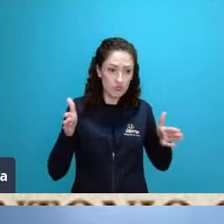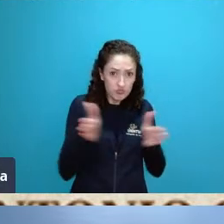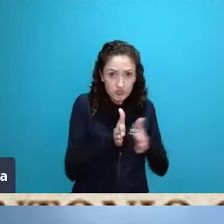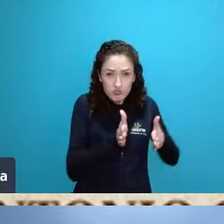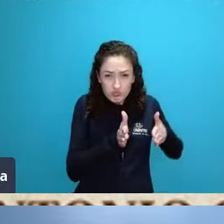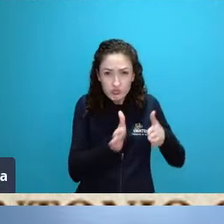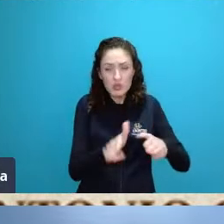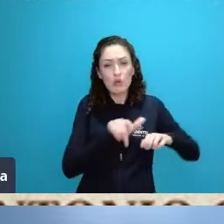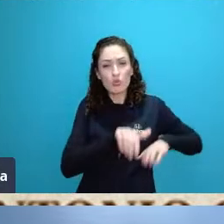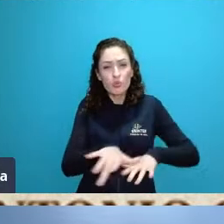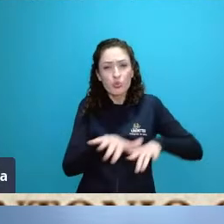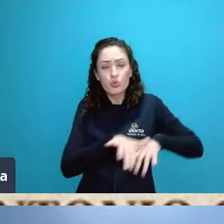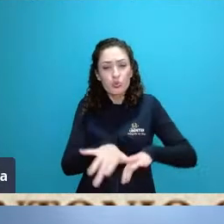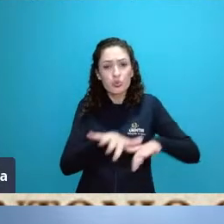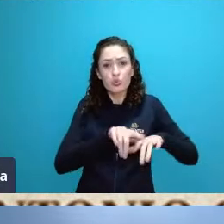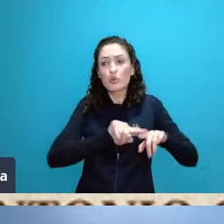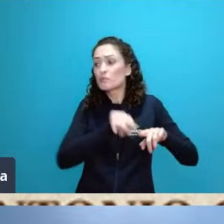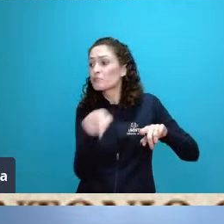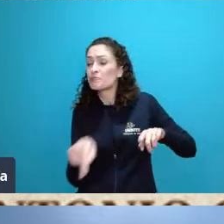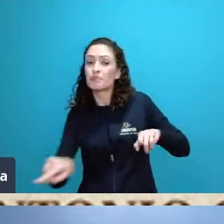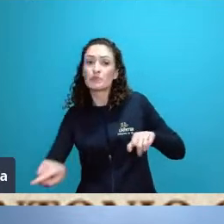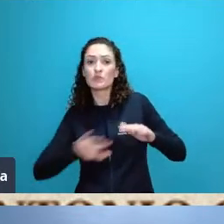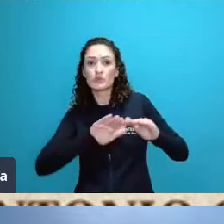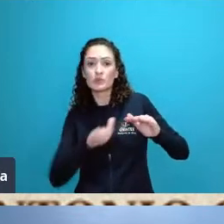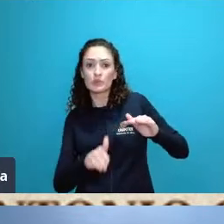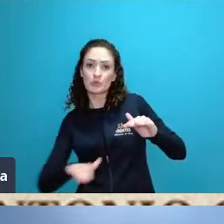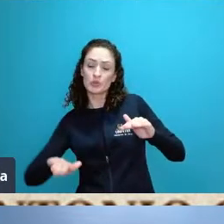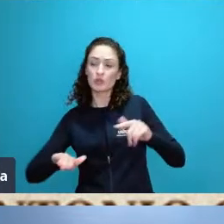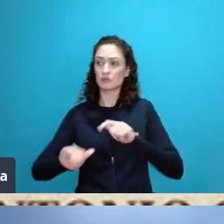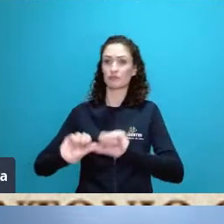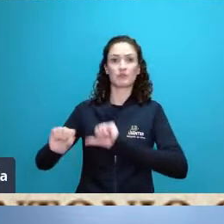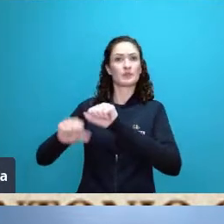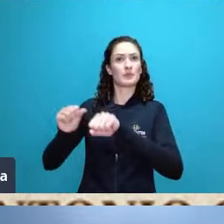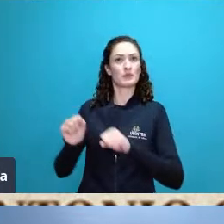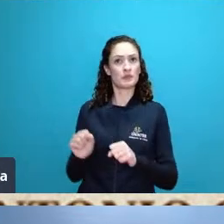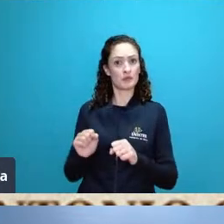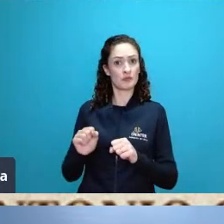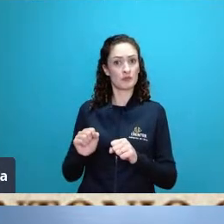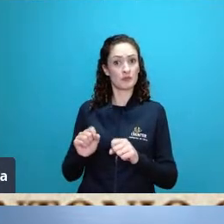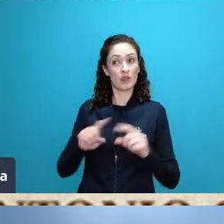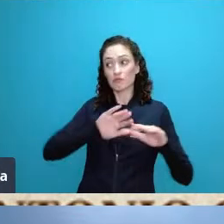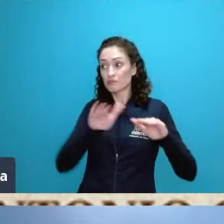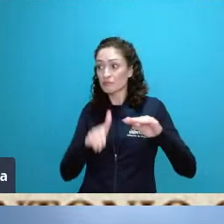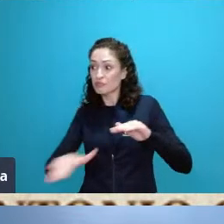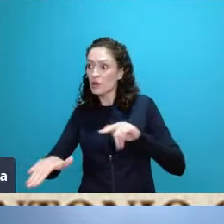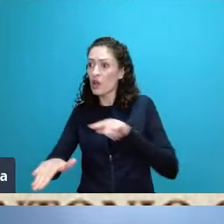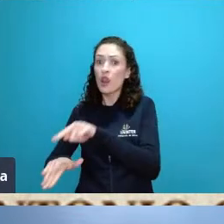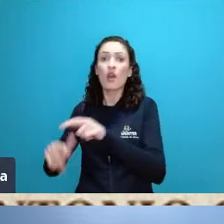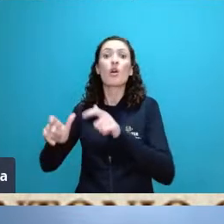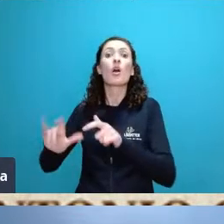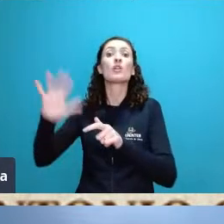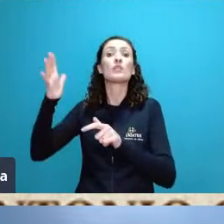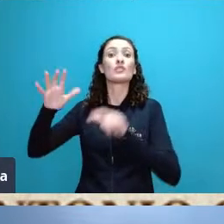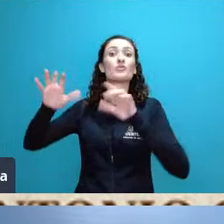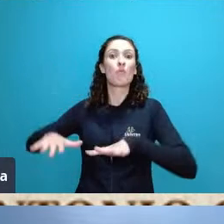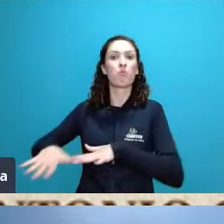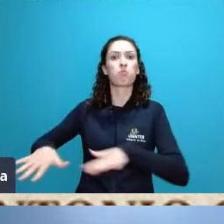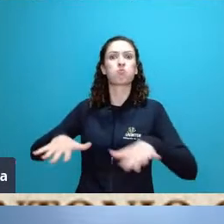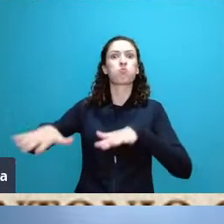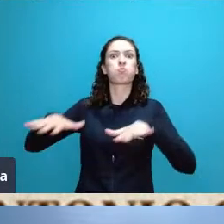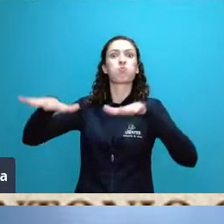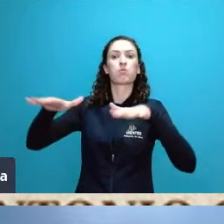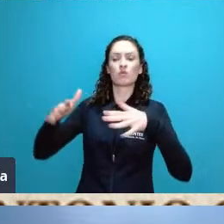porção inferior da bacia juzante então quem está juzante começa a sofrer com inundação aí atribui-se a